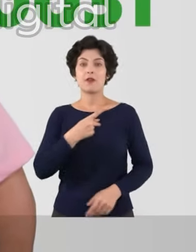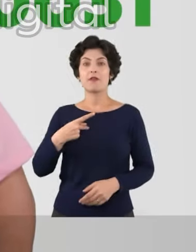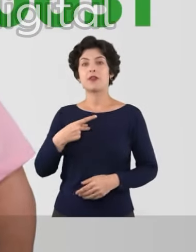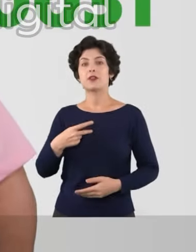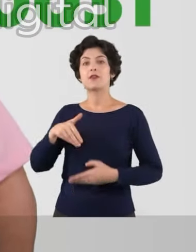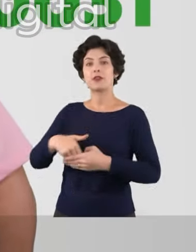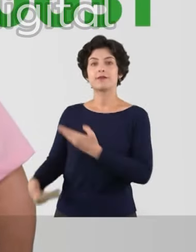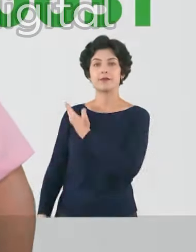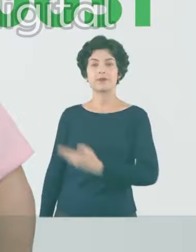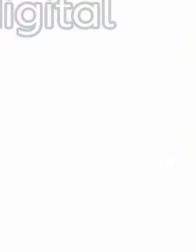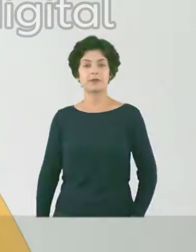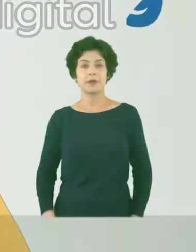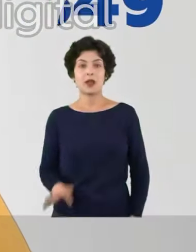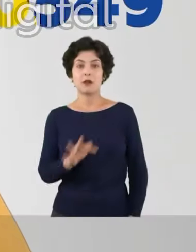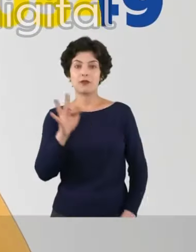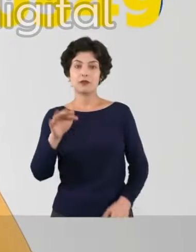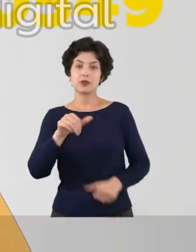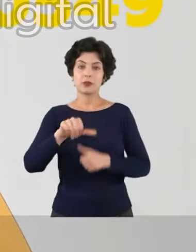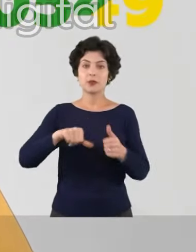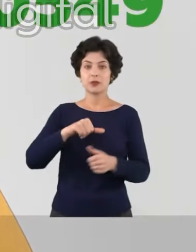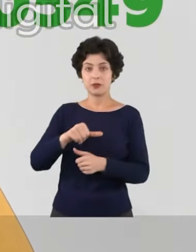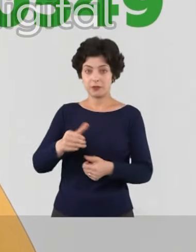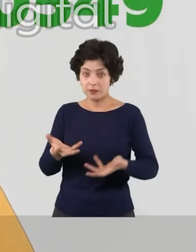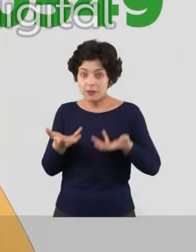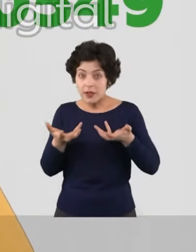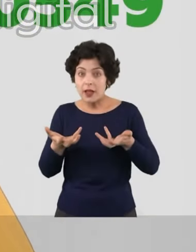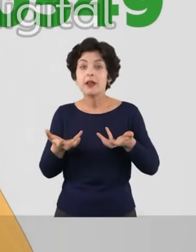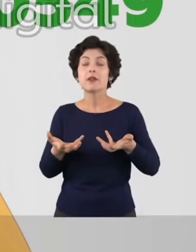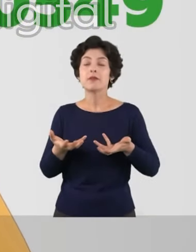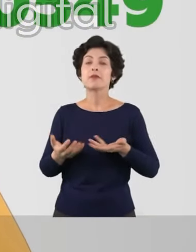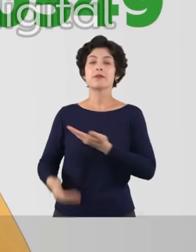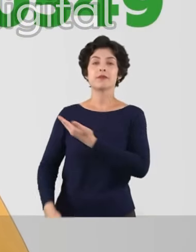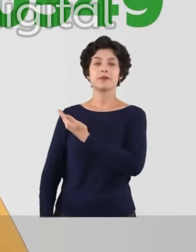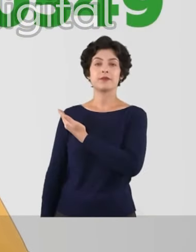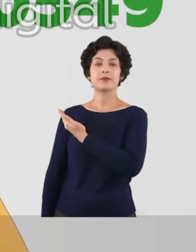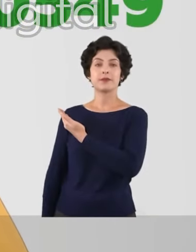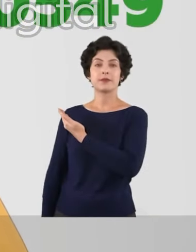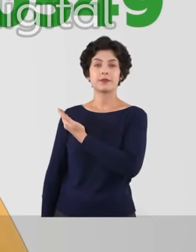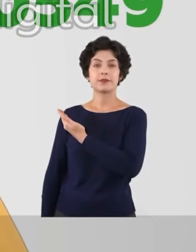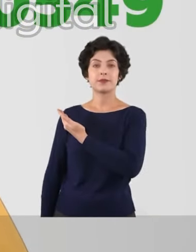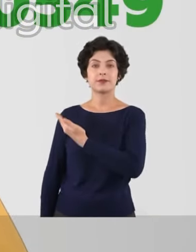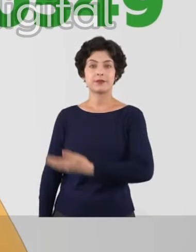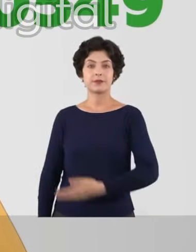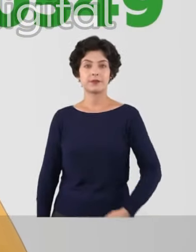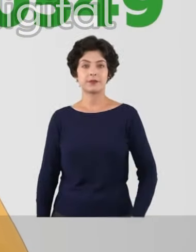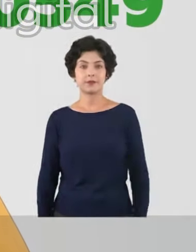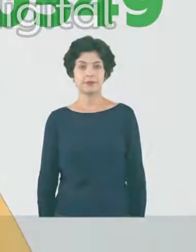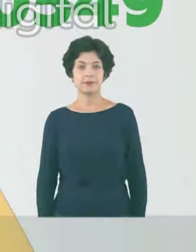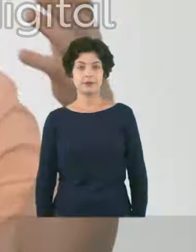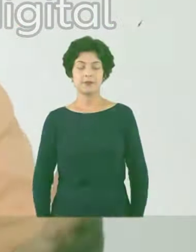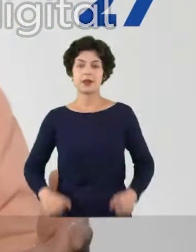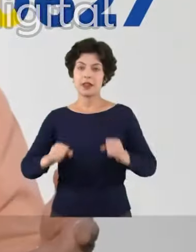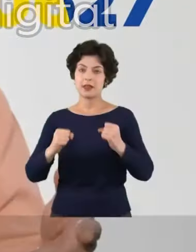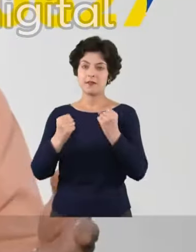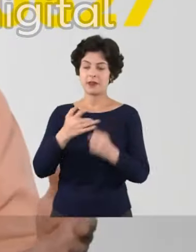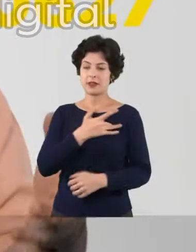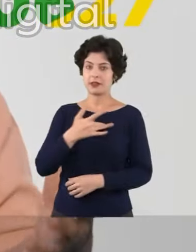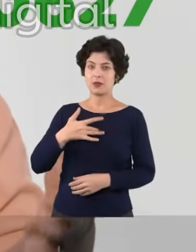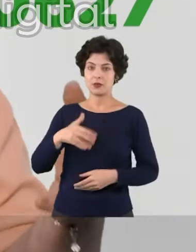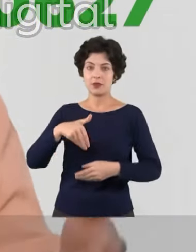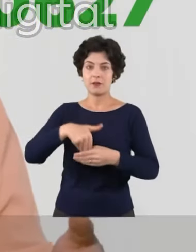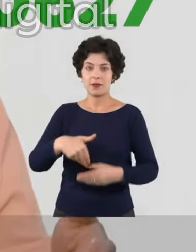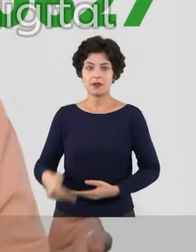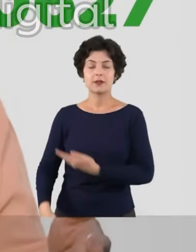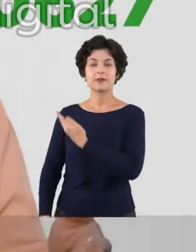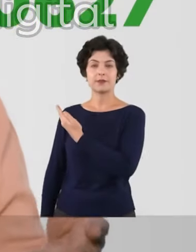vote Pastora Ana, vinte e zero, trinta e um. Nós podemos mudar o futuro, basta querermos. Regina Machado, vinte e cinco, quatro, nove. Em defesa da saúde,